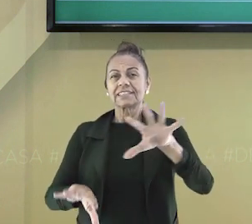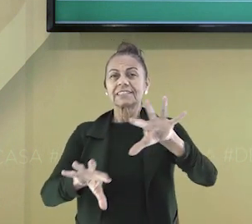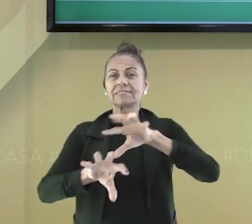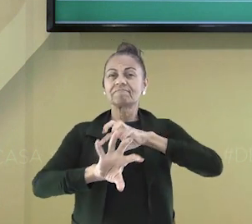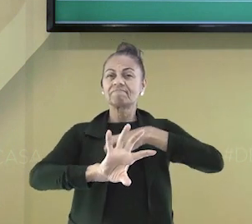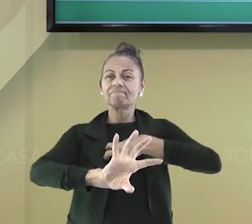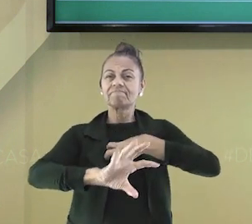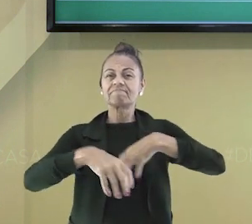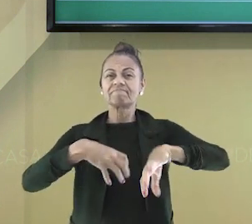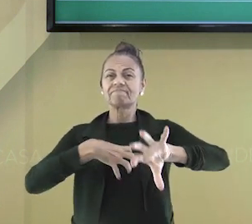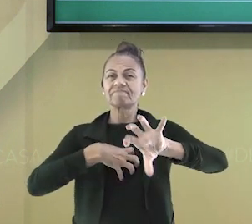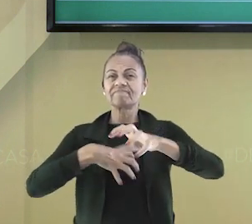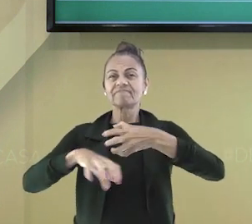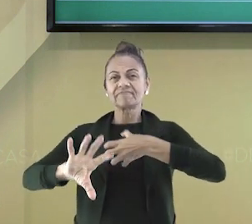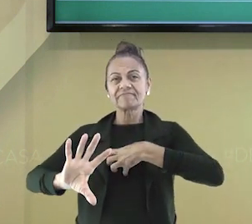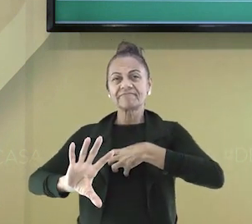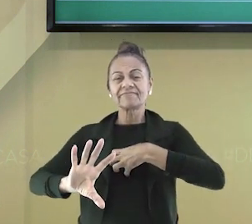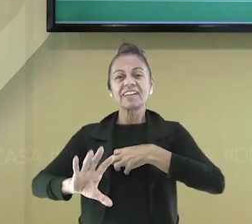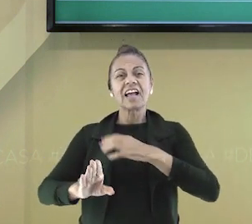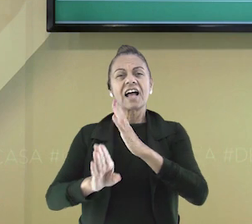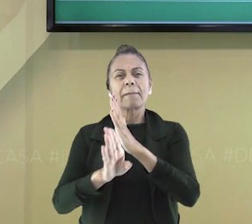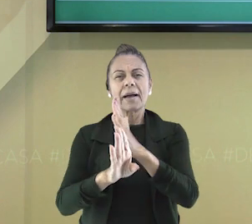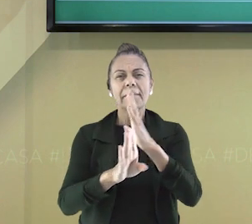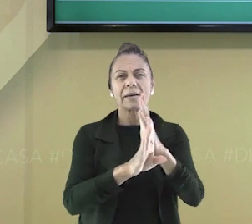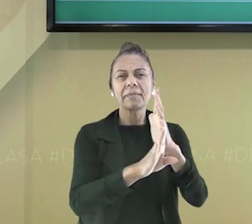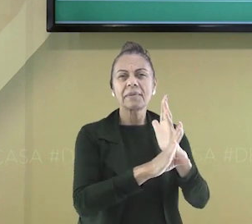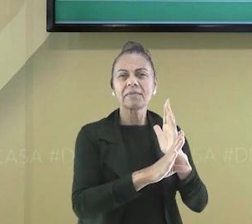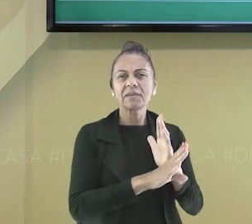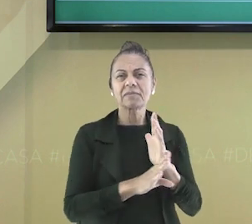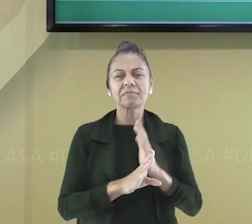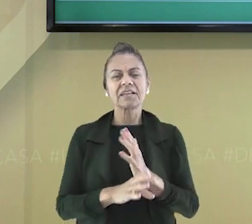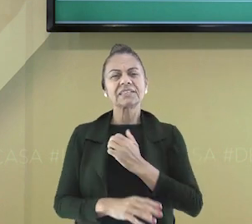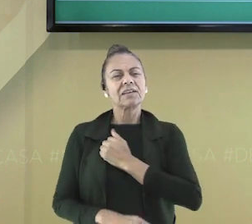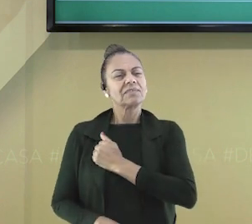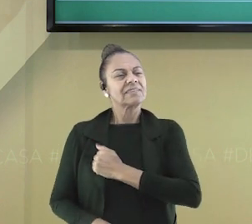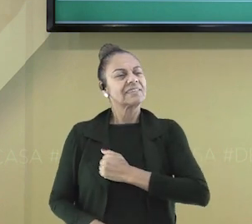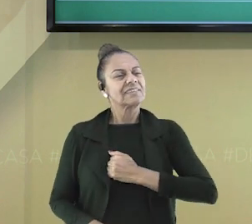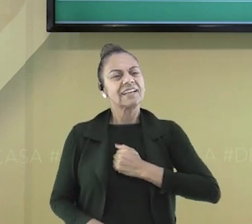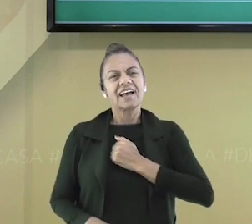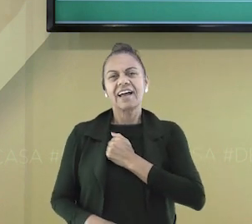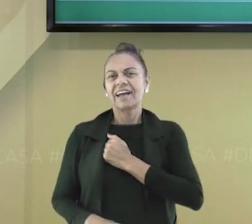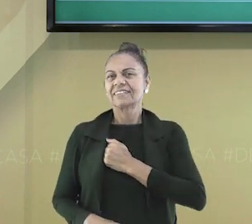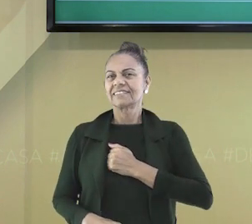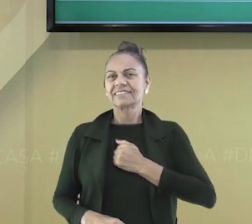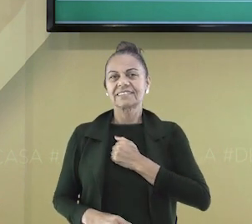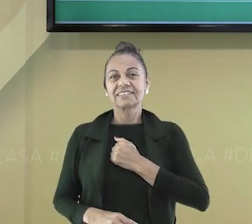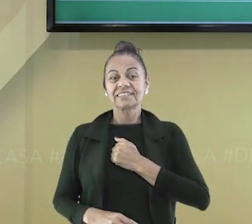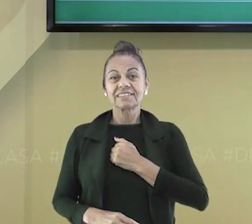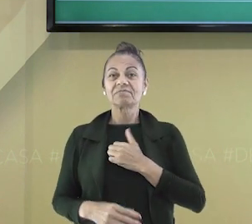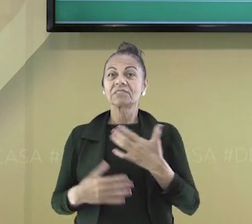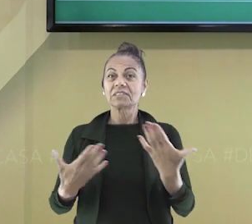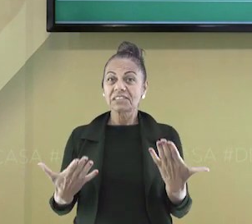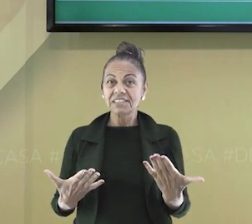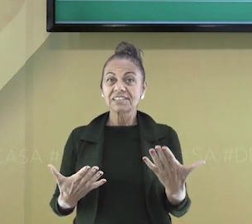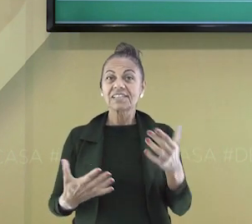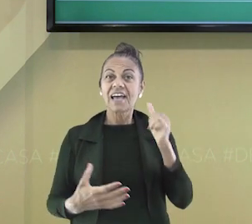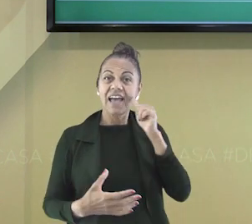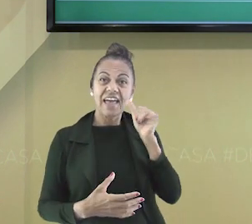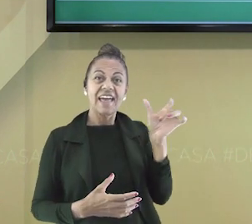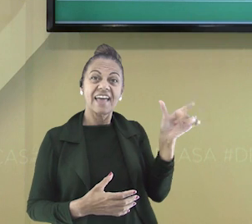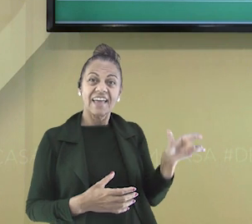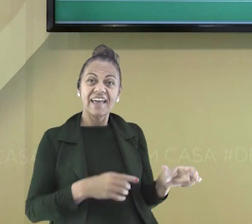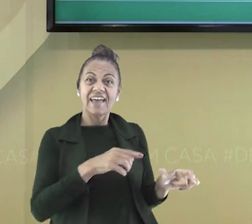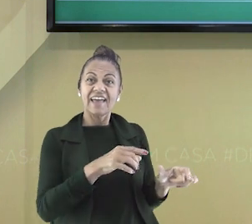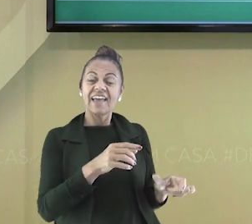vida, às partilhas e aos descobrimentos. Para dar conta de tanta saudade, Sofia